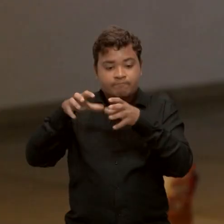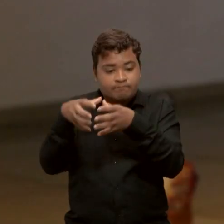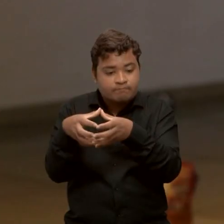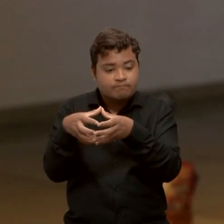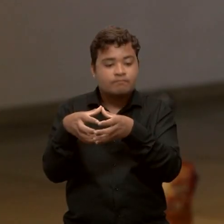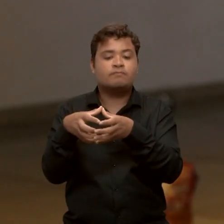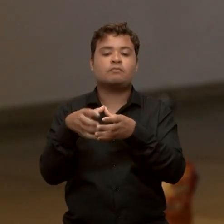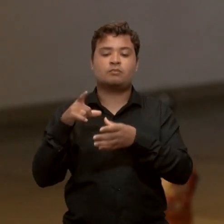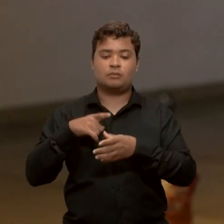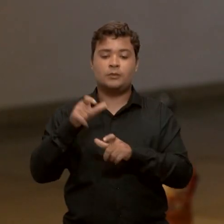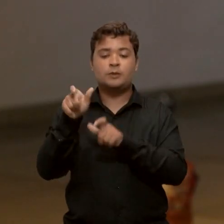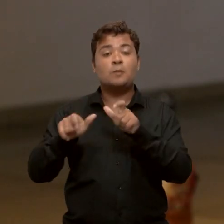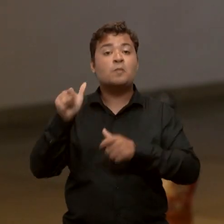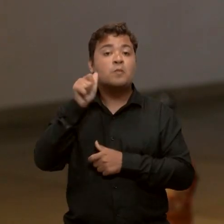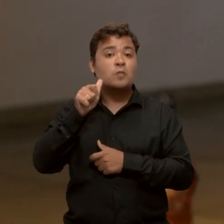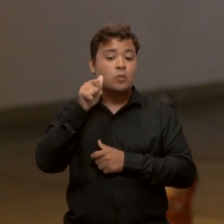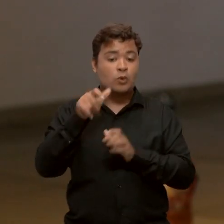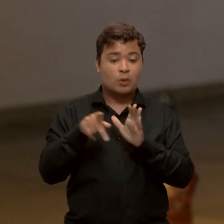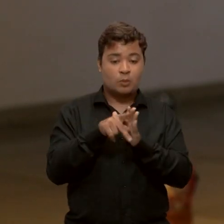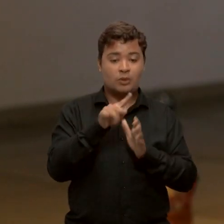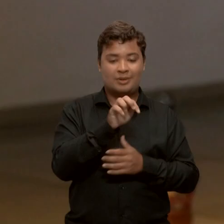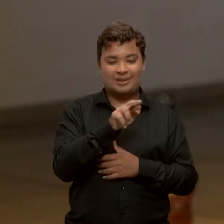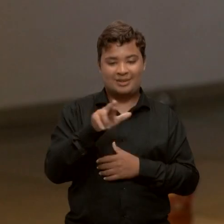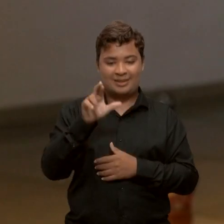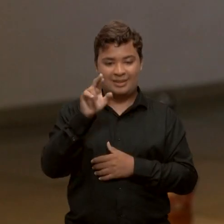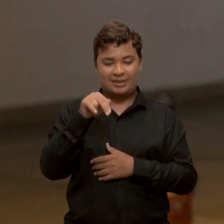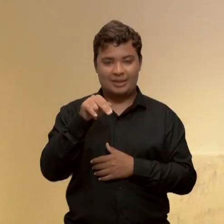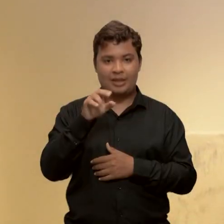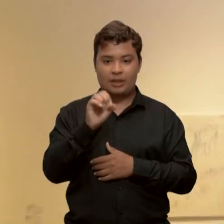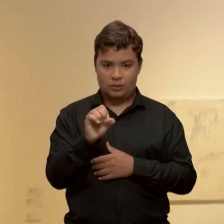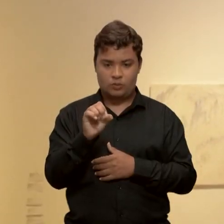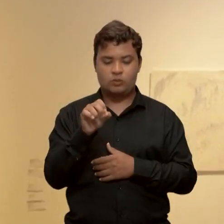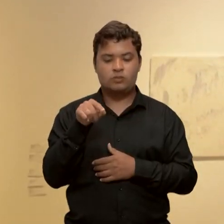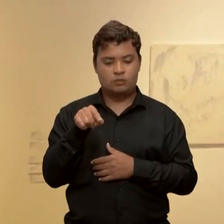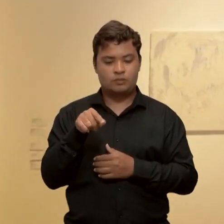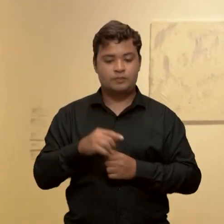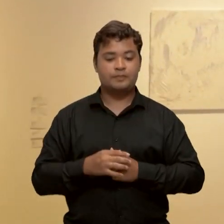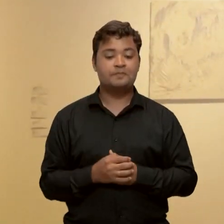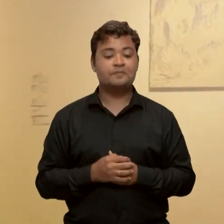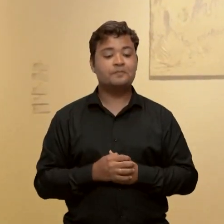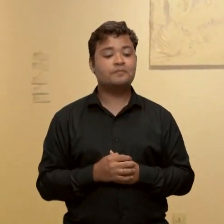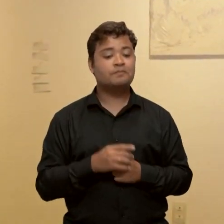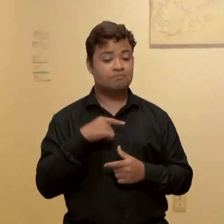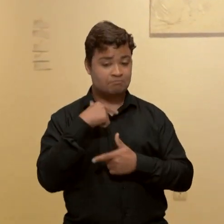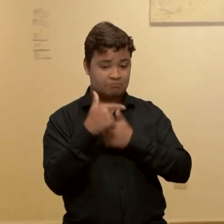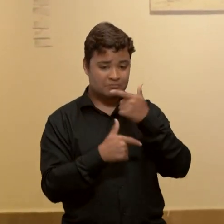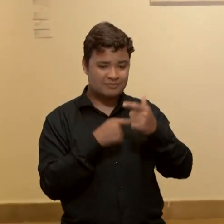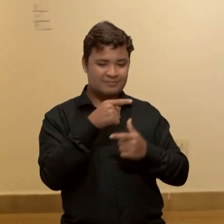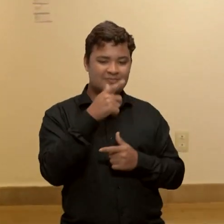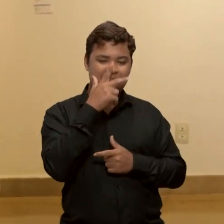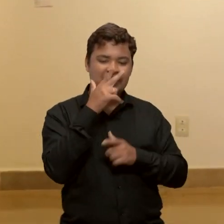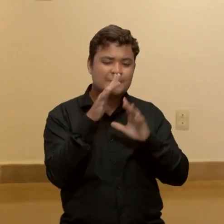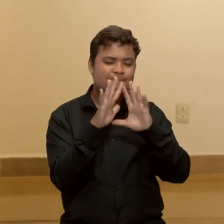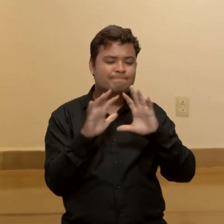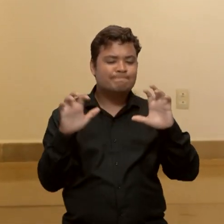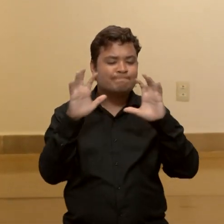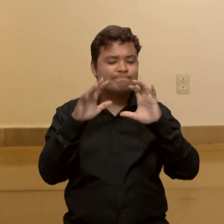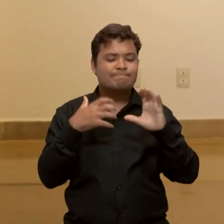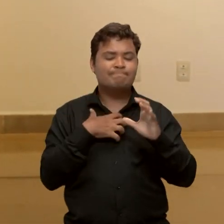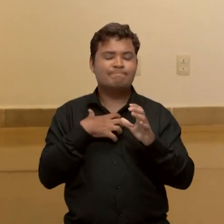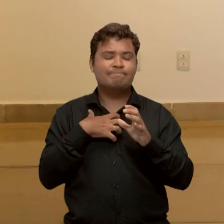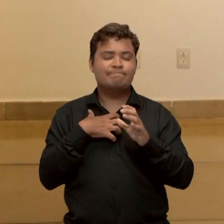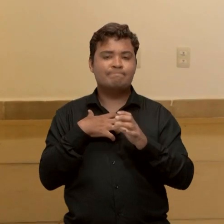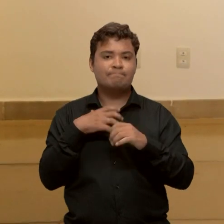com as mulheres do terreiro da Casa de Caridade Luz Alvorecer. O trabalho com aspecto de nuvem é sobre afeto e